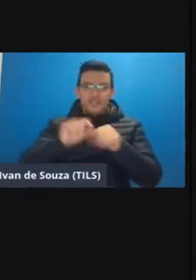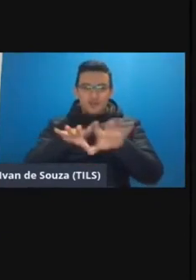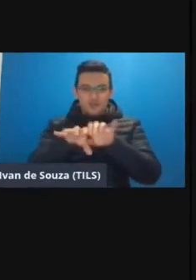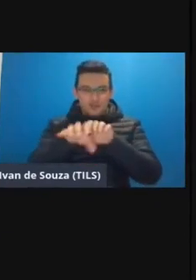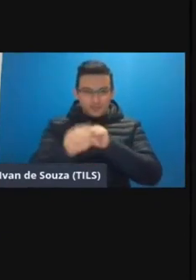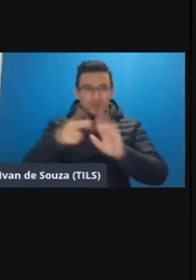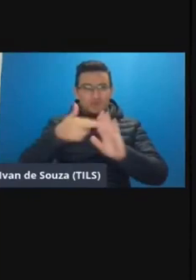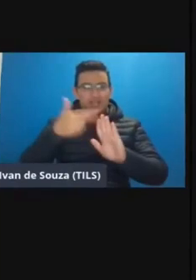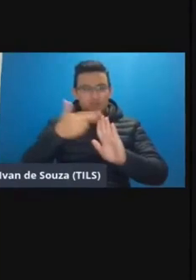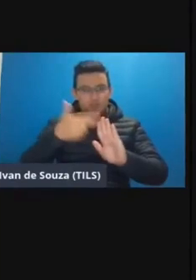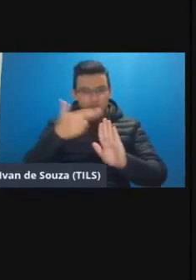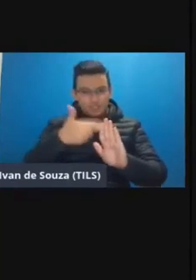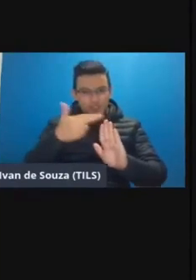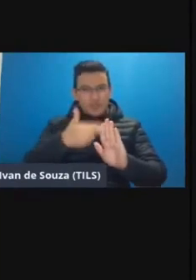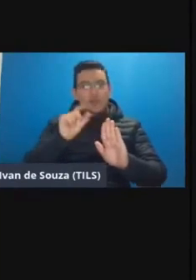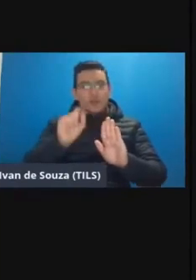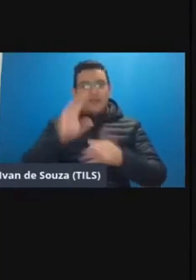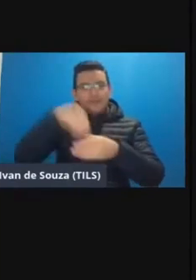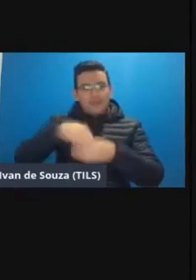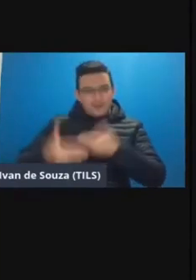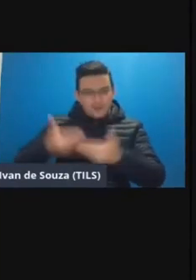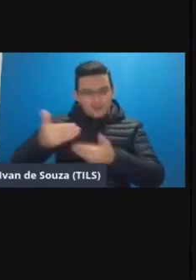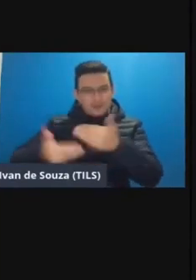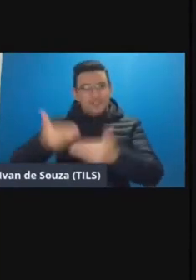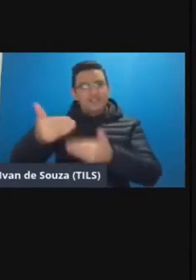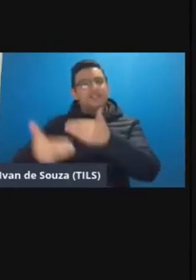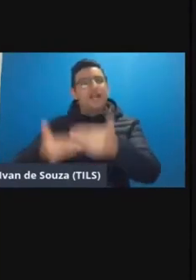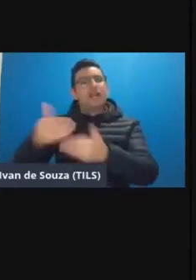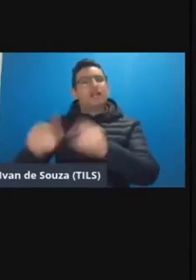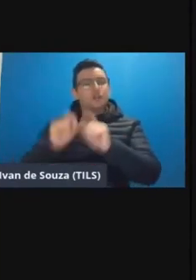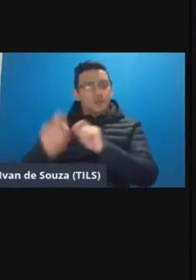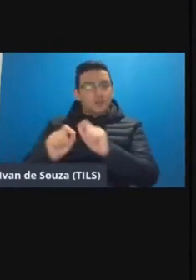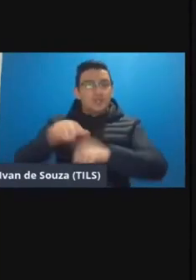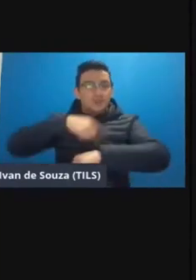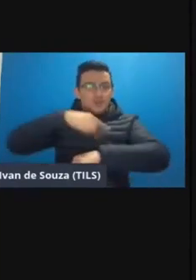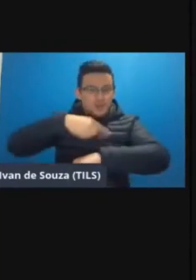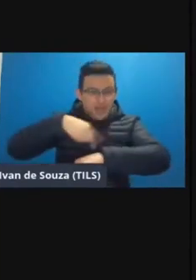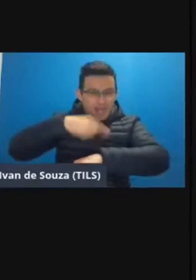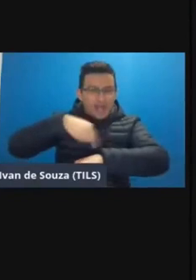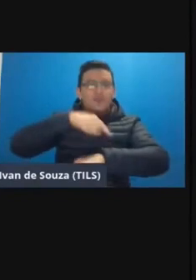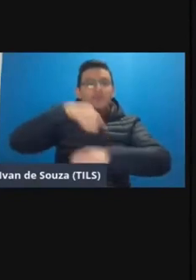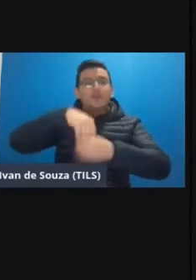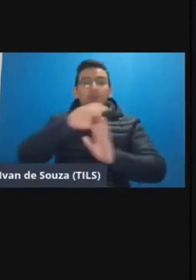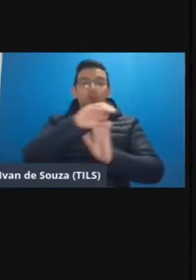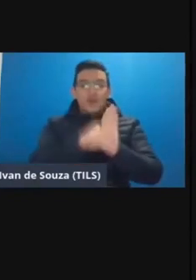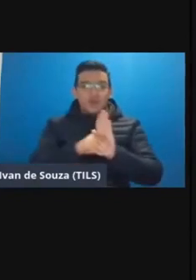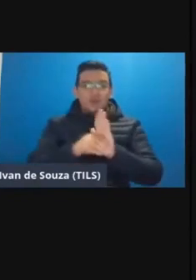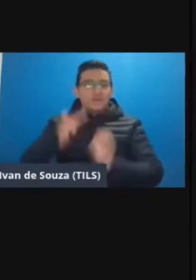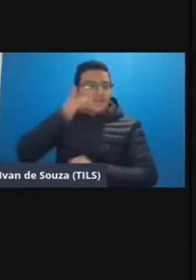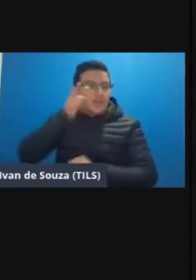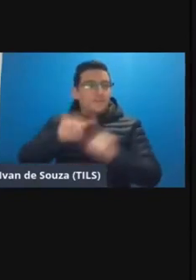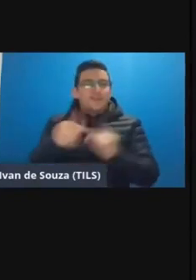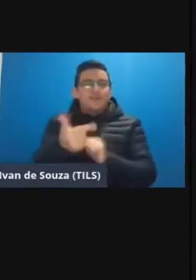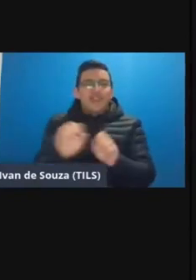resolução como como parte desse processo né implementação do cargo horário a distância dentro dos currículos presenciais mas não